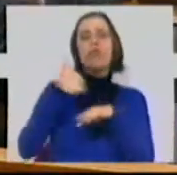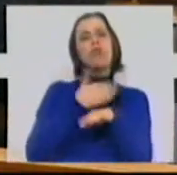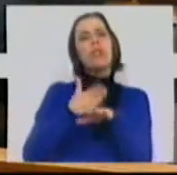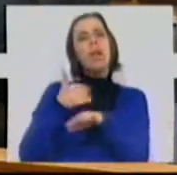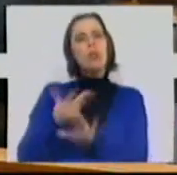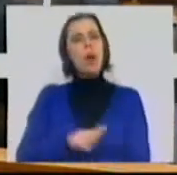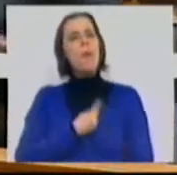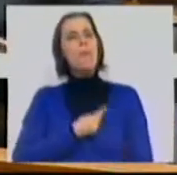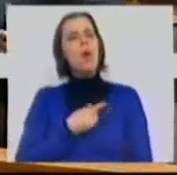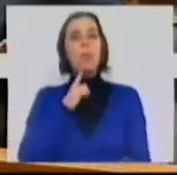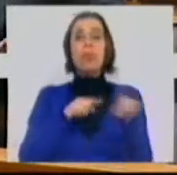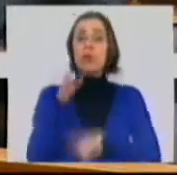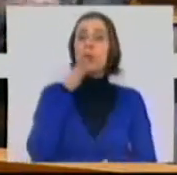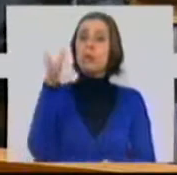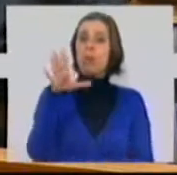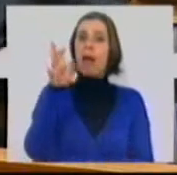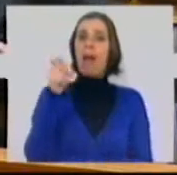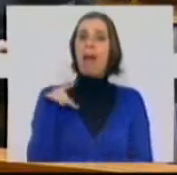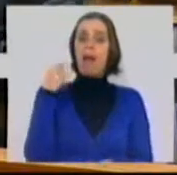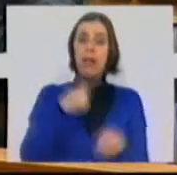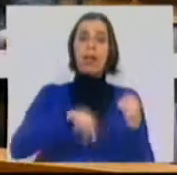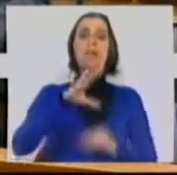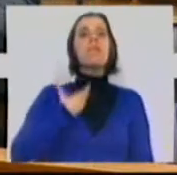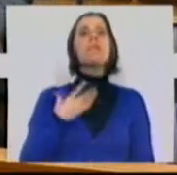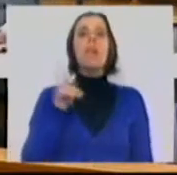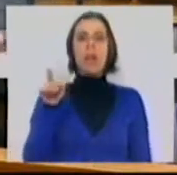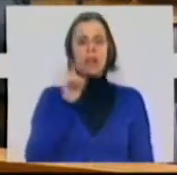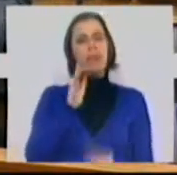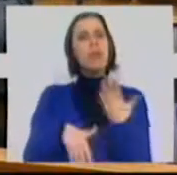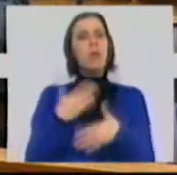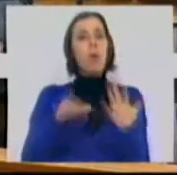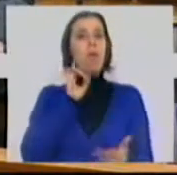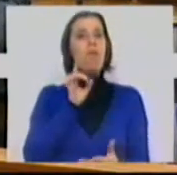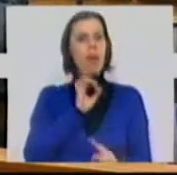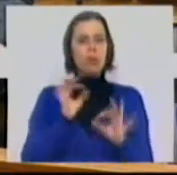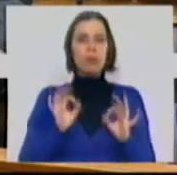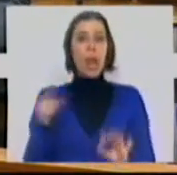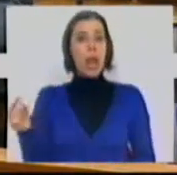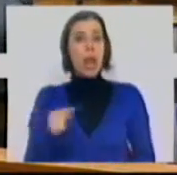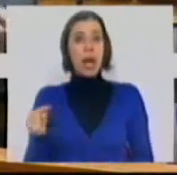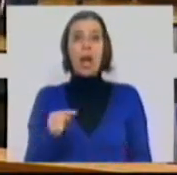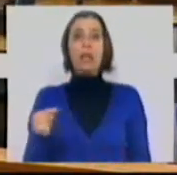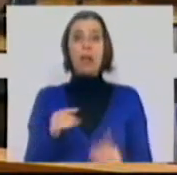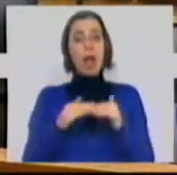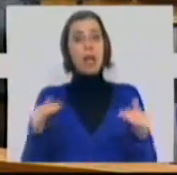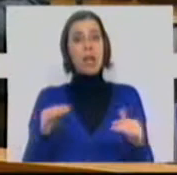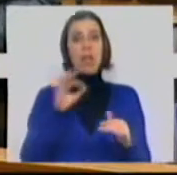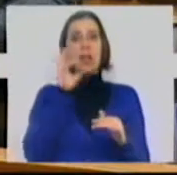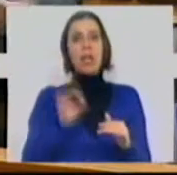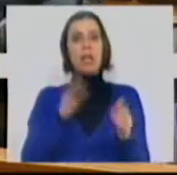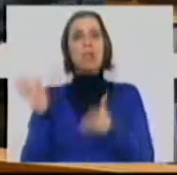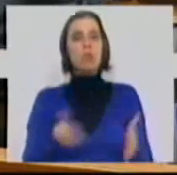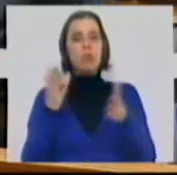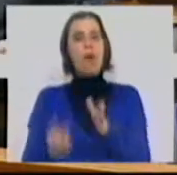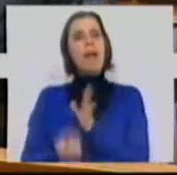que preocupam o Sr. Deputado Helder Amaral e que eu sei que preocupam o CDS, continuem com valores absolutamente negativos ao nível de índice de produção,